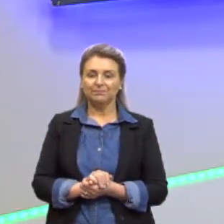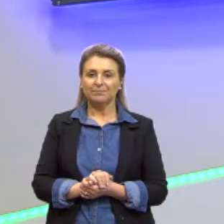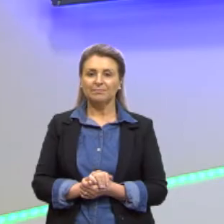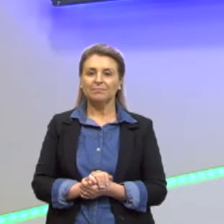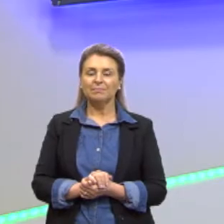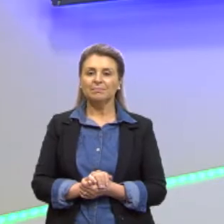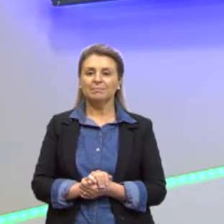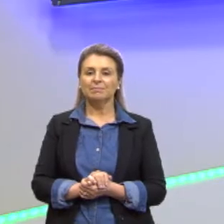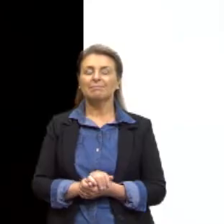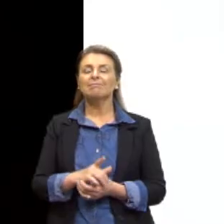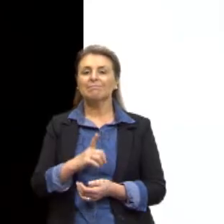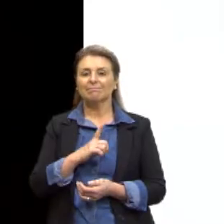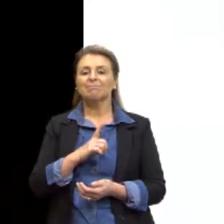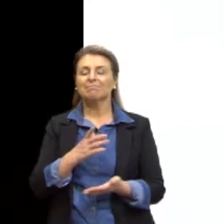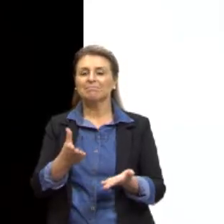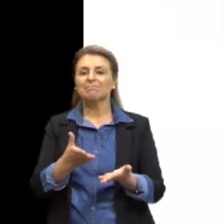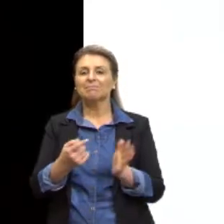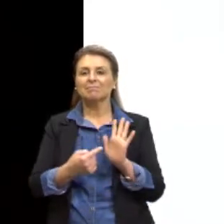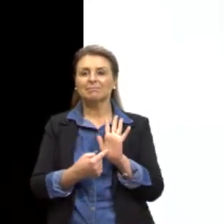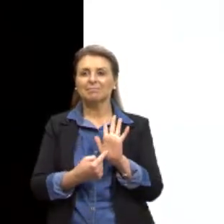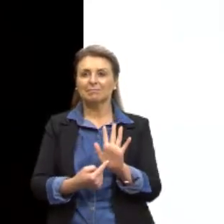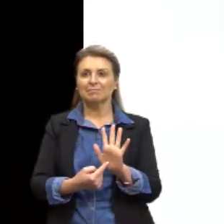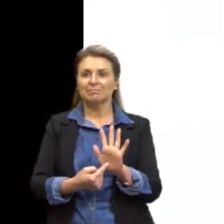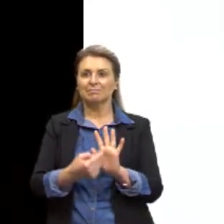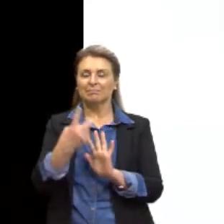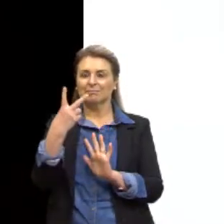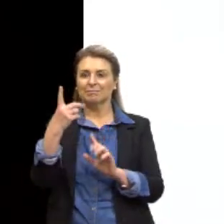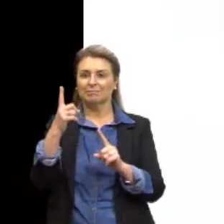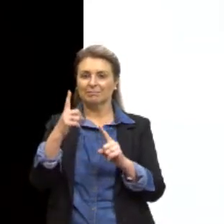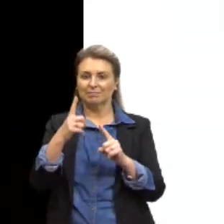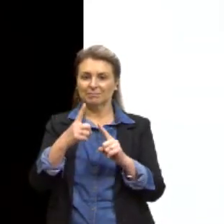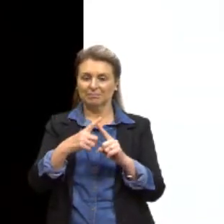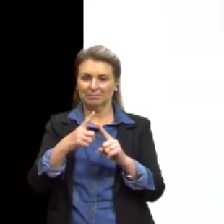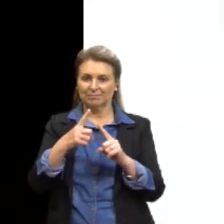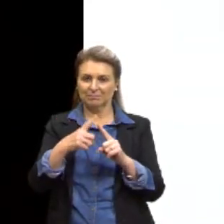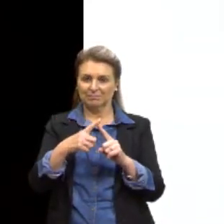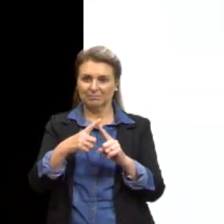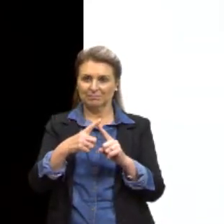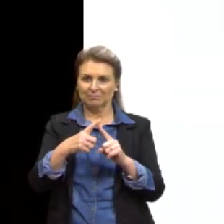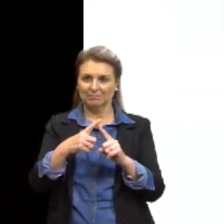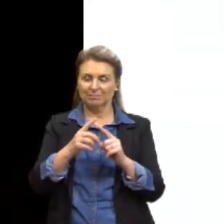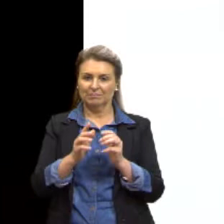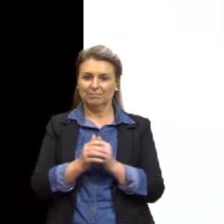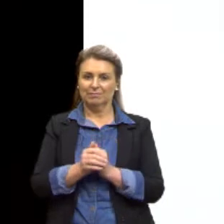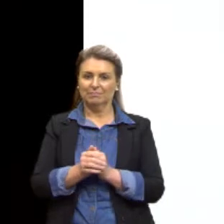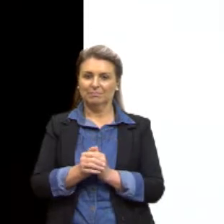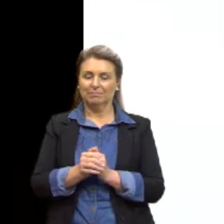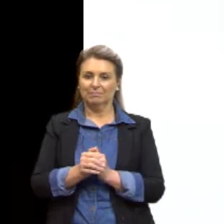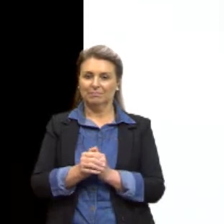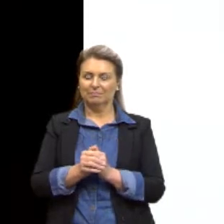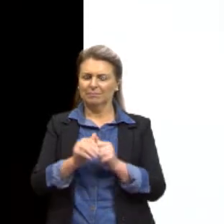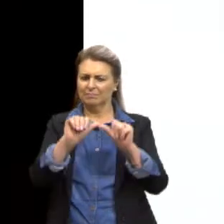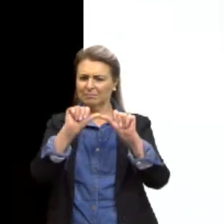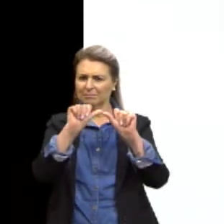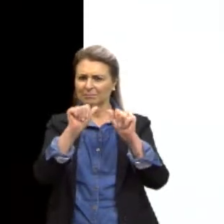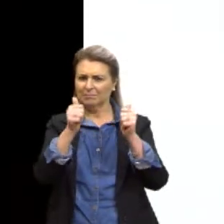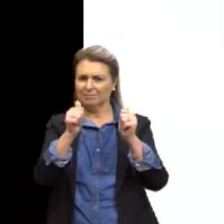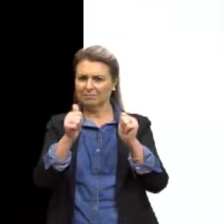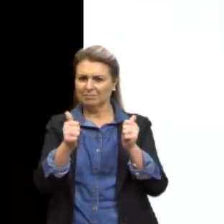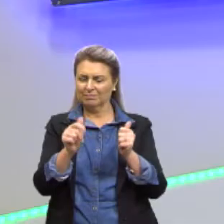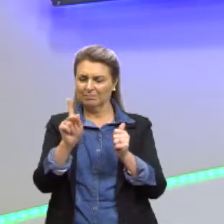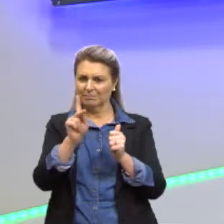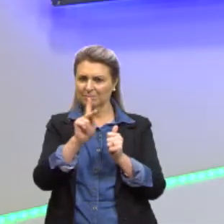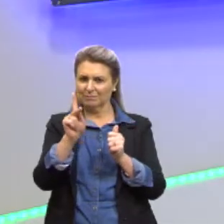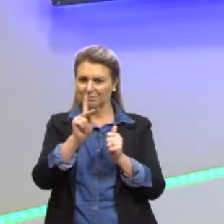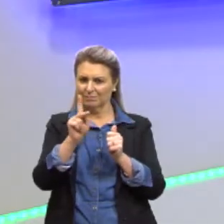Aí nós temos dois tipos de células embrionárias. Aqui só uma imagem que depois eu vou mostrar numa